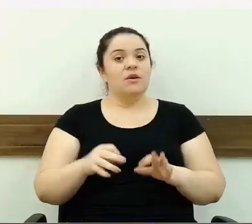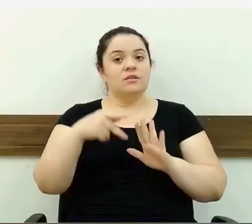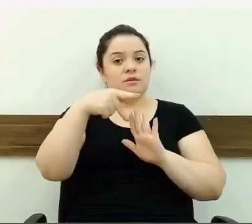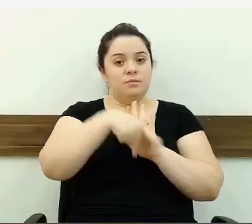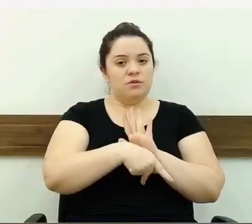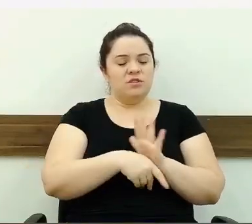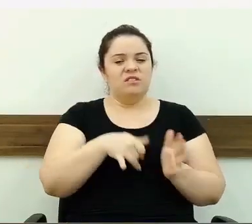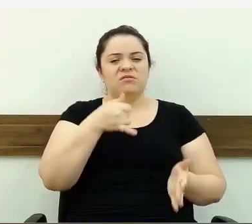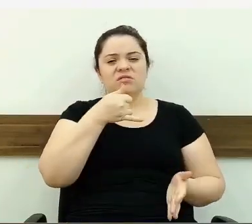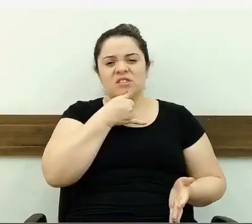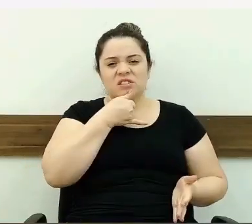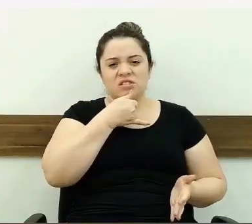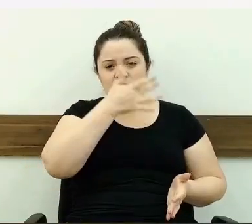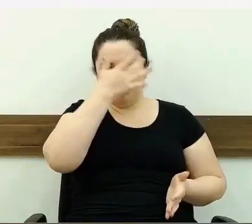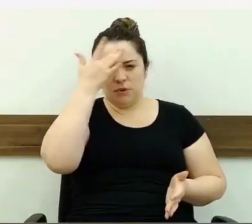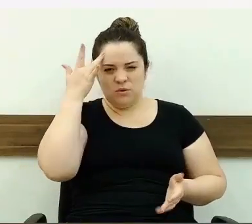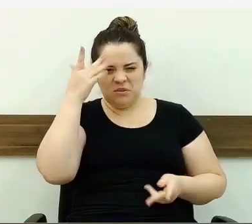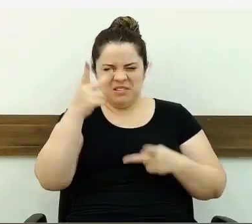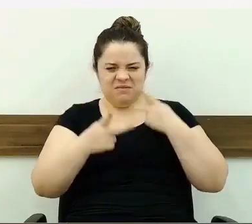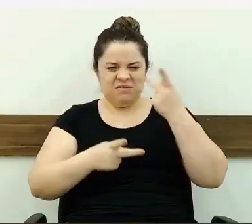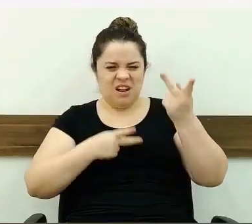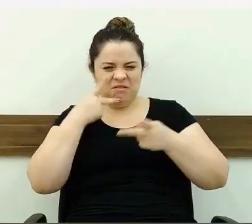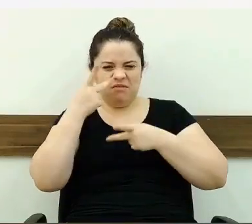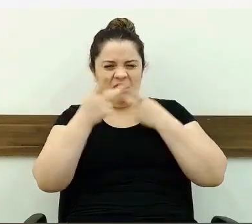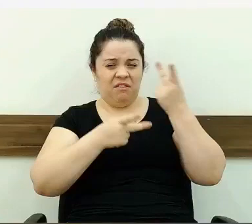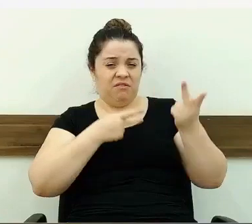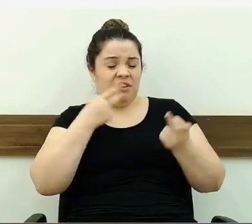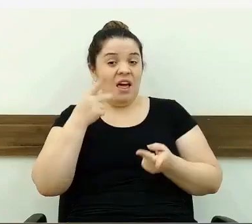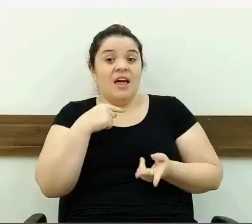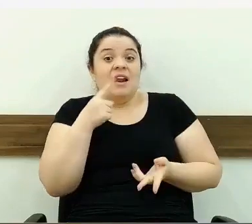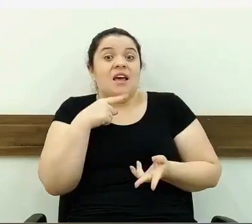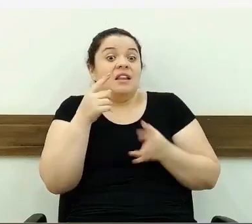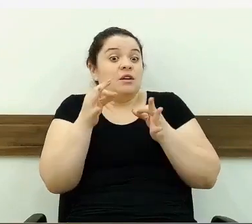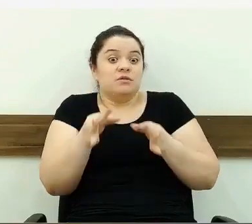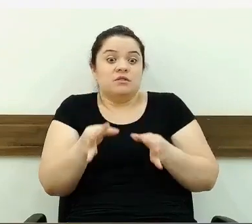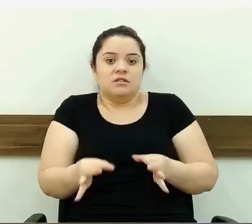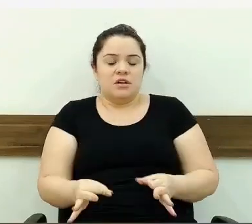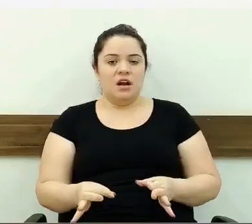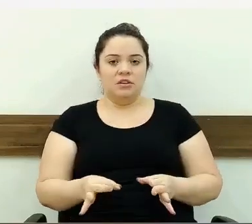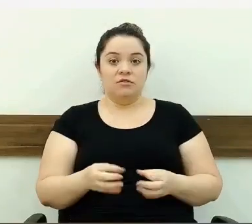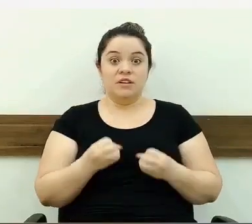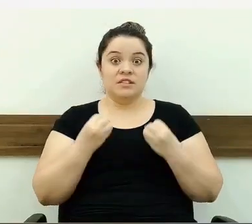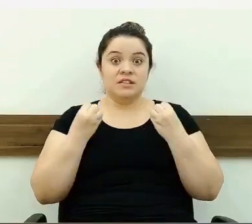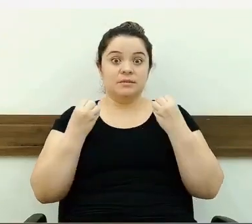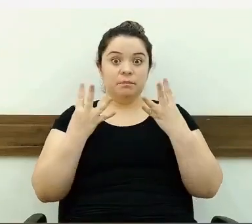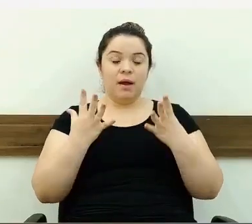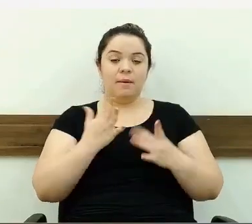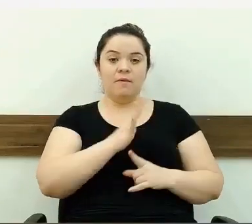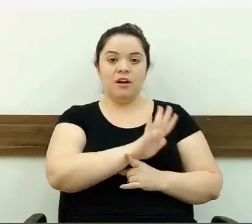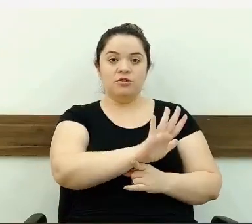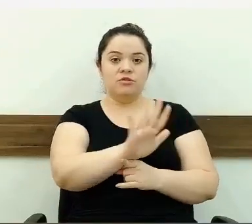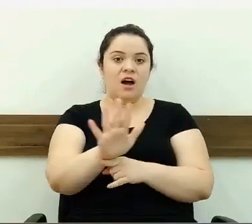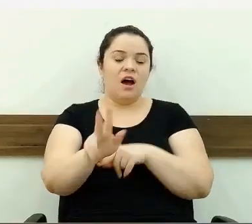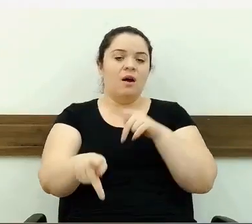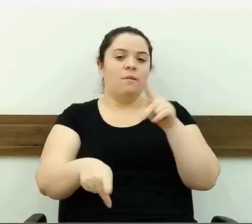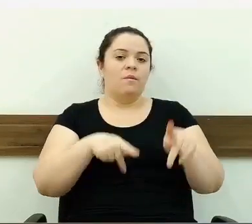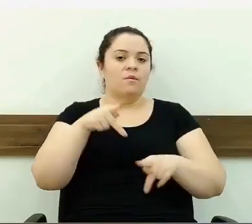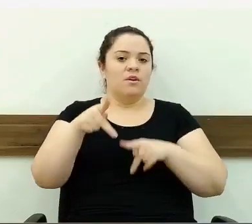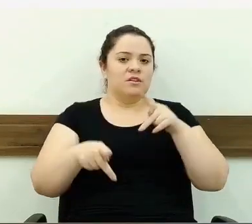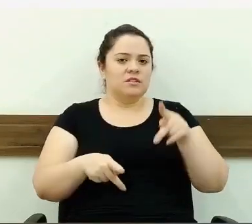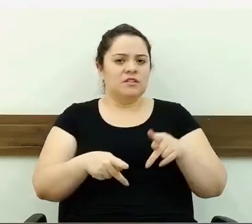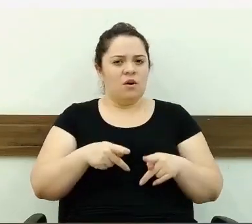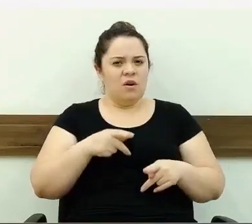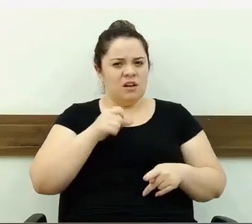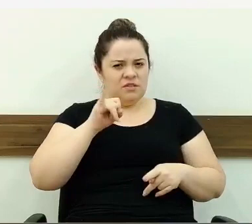não sei usar a palavra, talvez, gorando, uma coisa que nem deu certo e vai fazer tanto bem para as pessoas, para a população, quando você passa